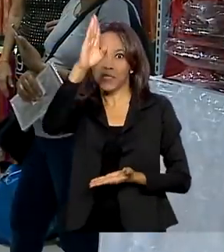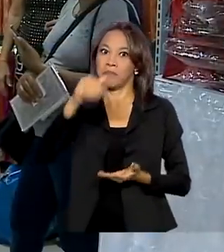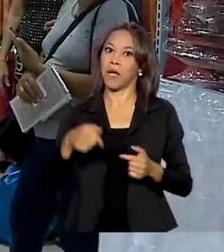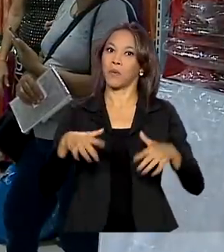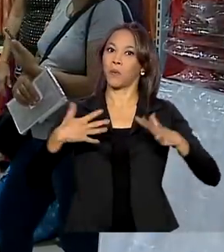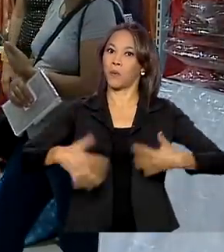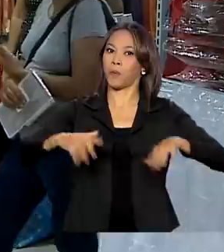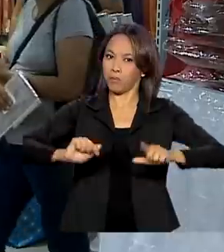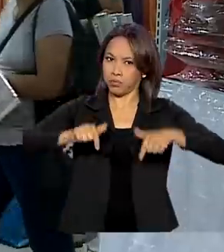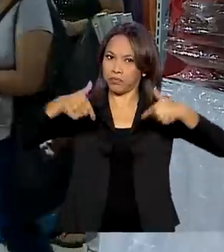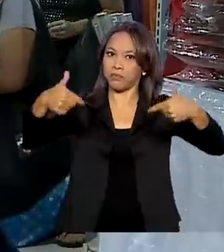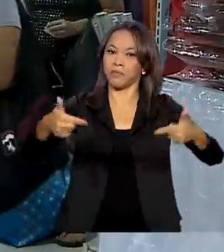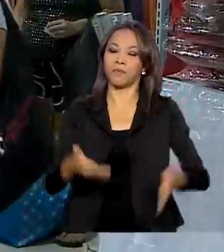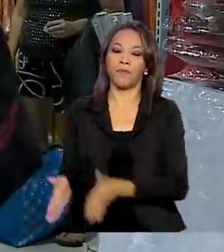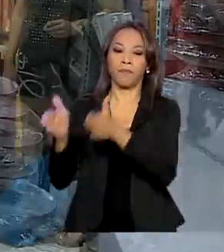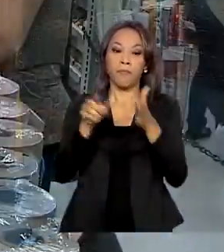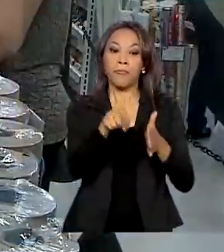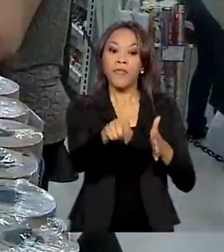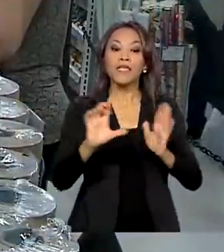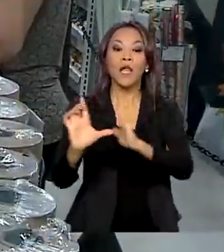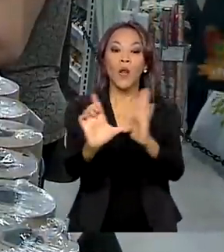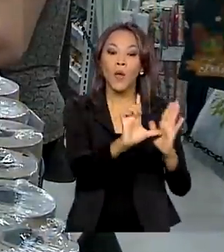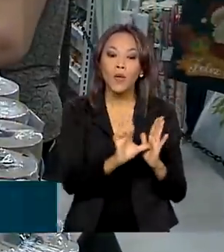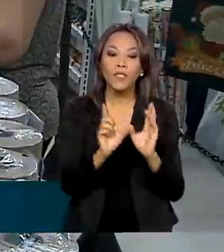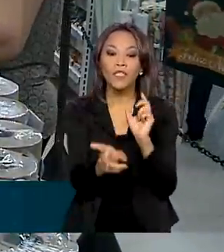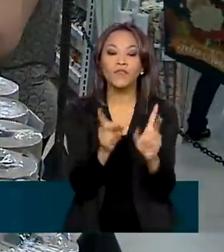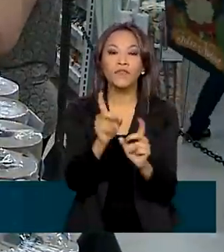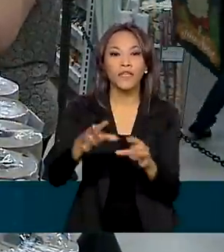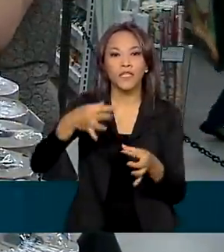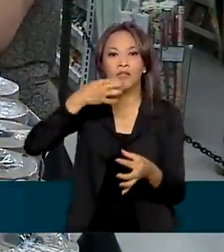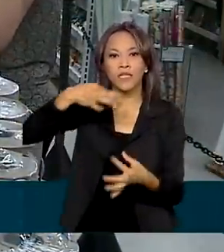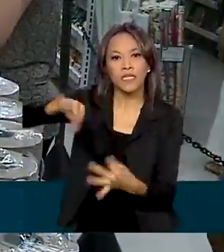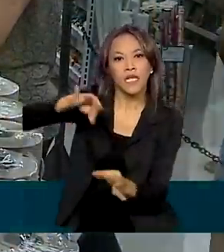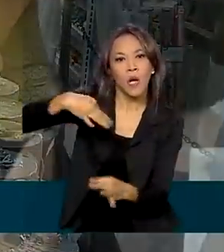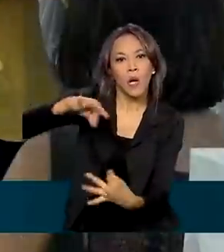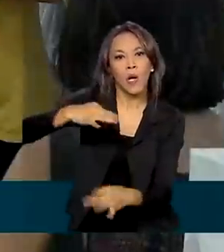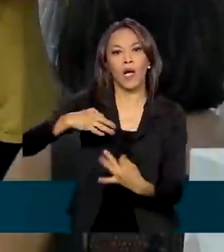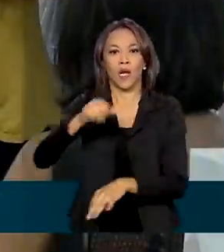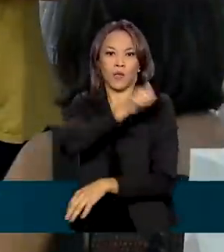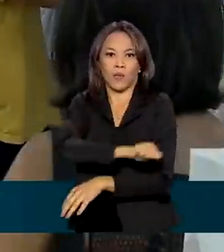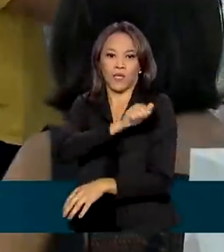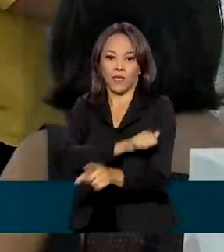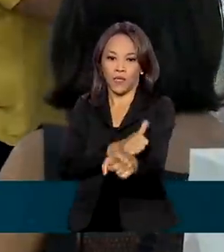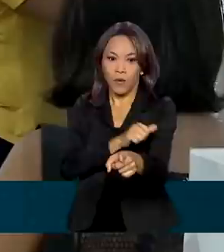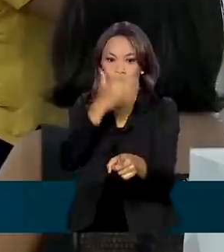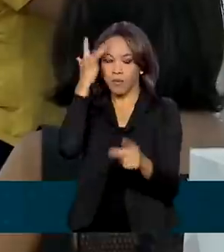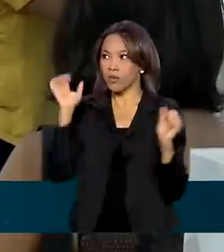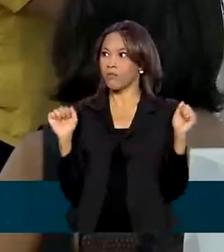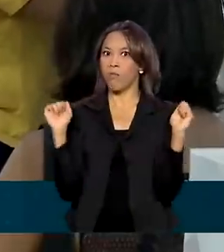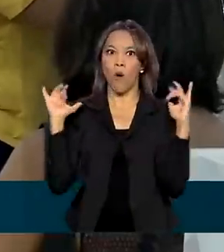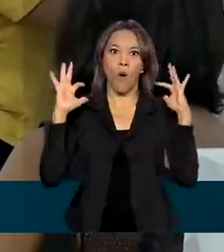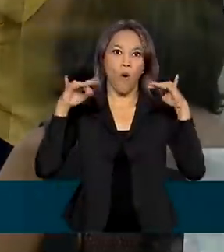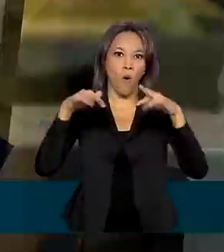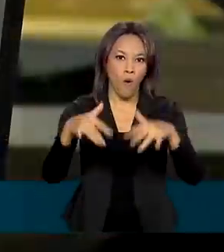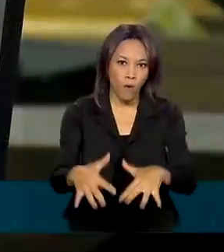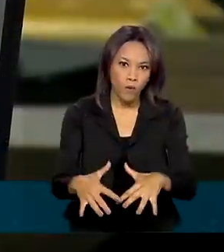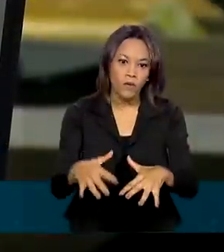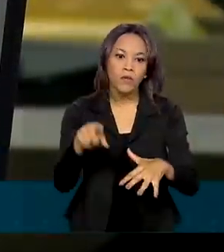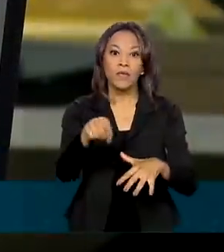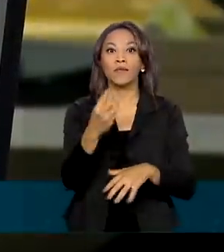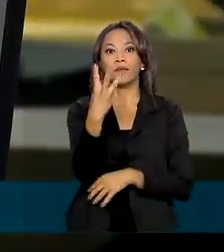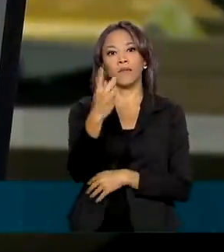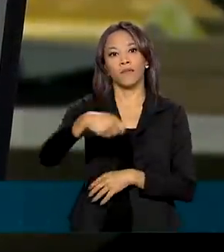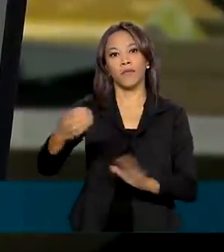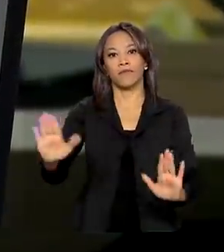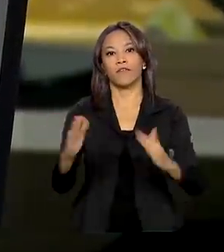Nesta loja que vende embalagens para presentes e sacolas no centro do Rio de Janeiro, o movimento de clientes é grande. O local ficou três